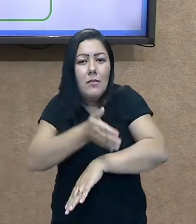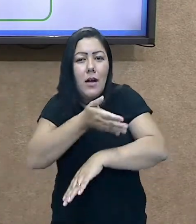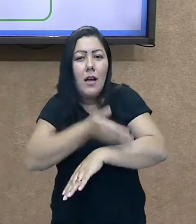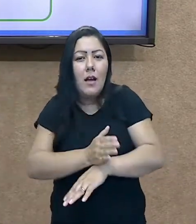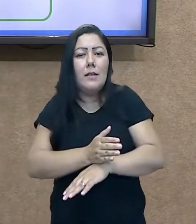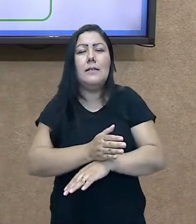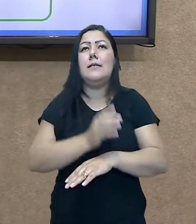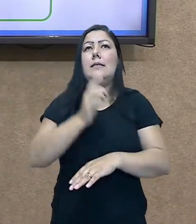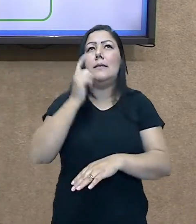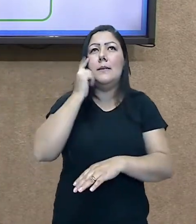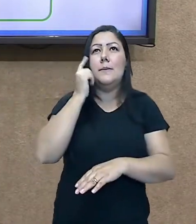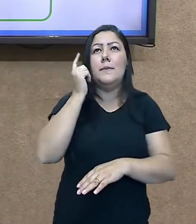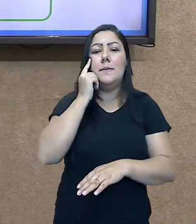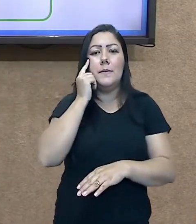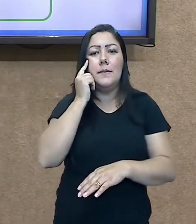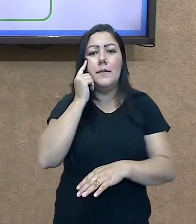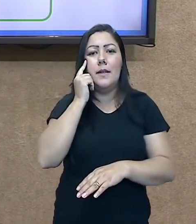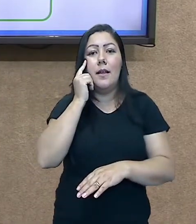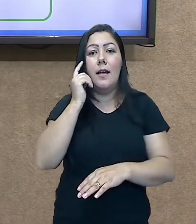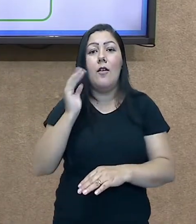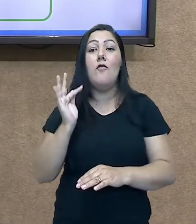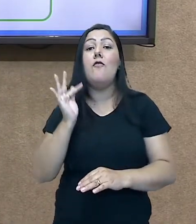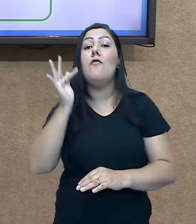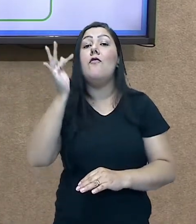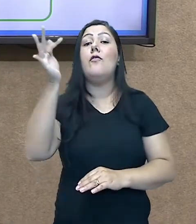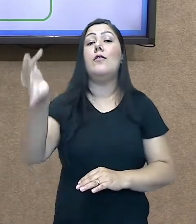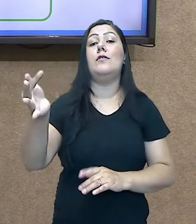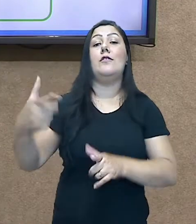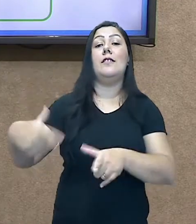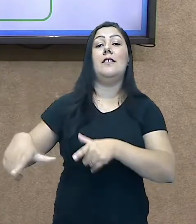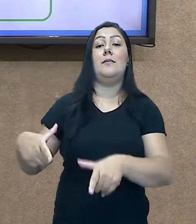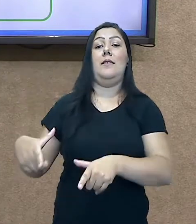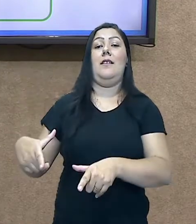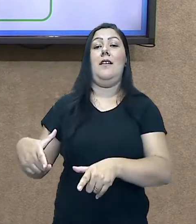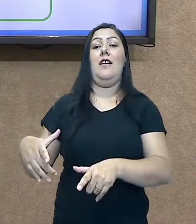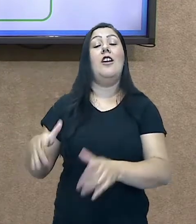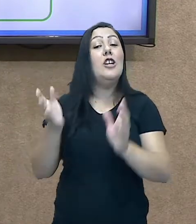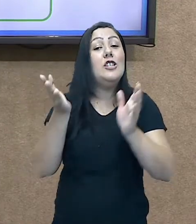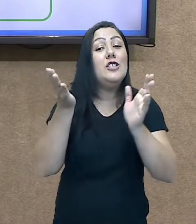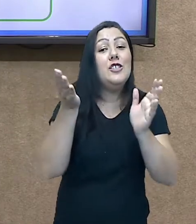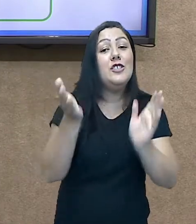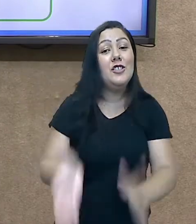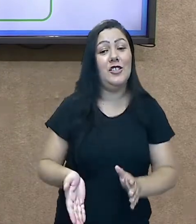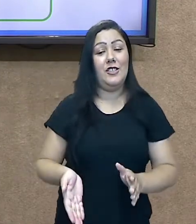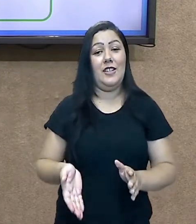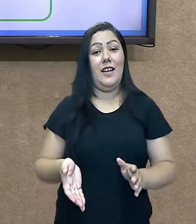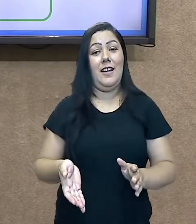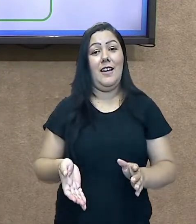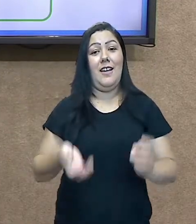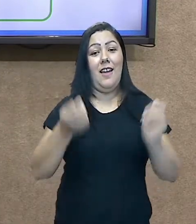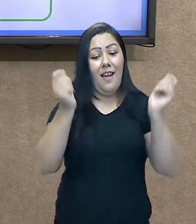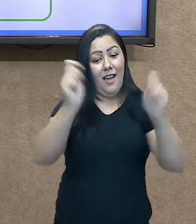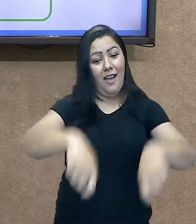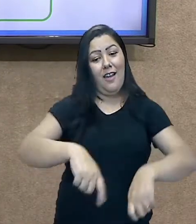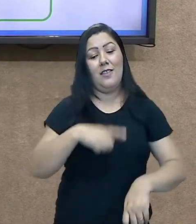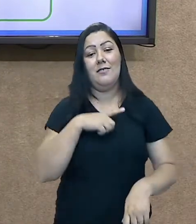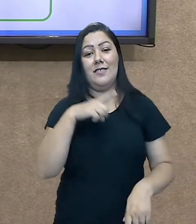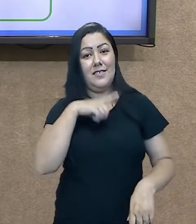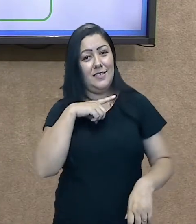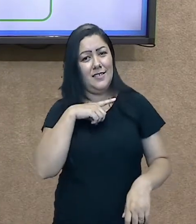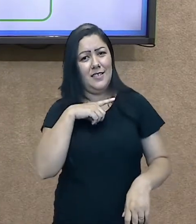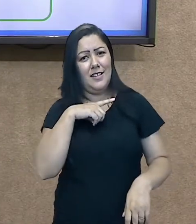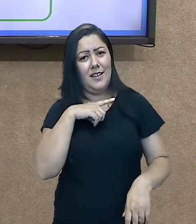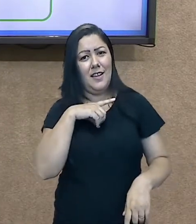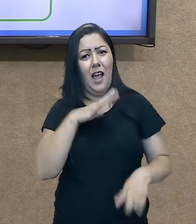já atua no meio ambiente que você está. Então, você já ajuda.